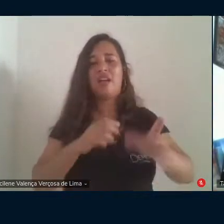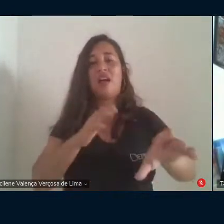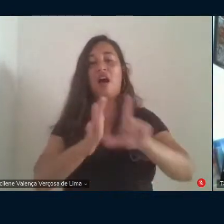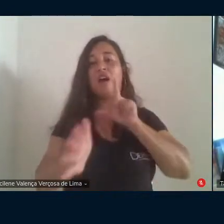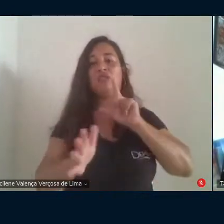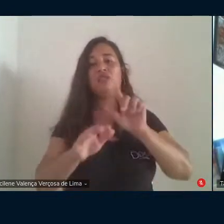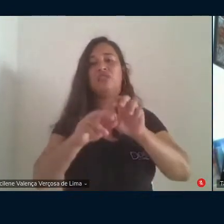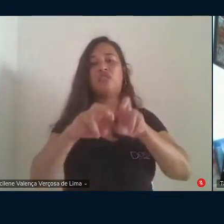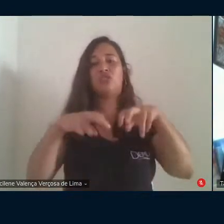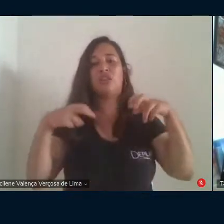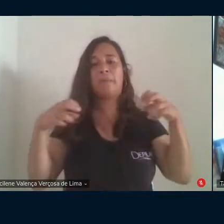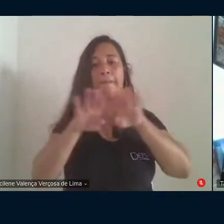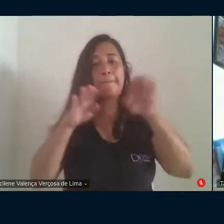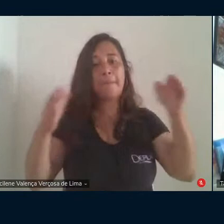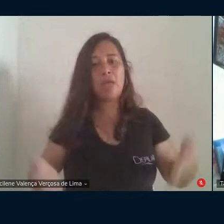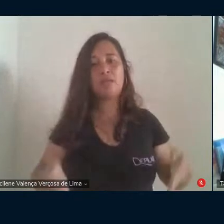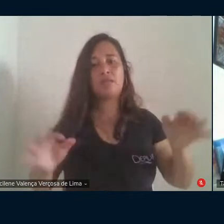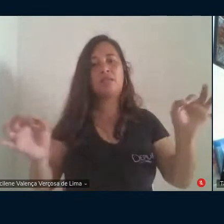encerramento.